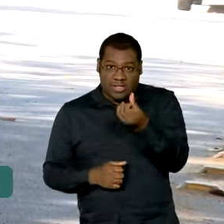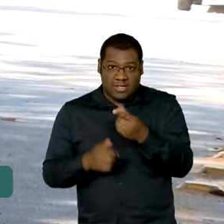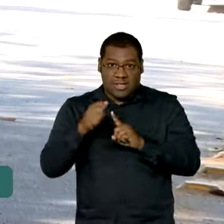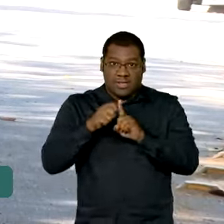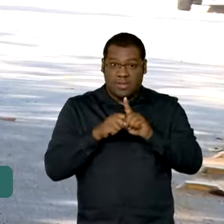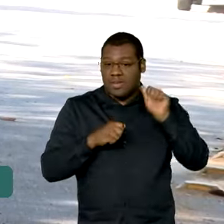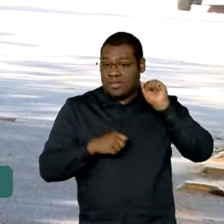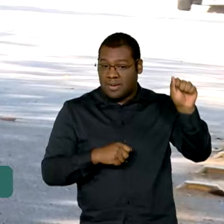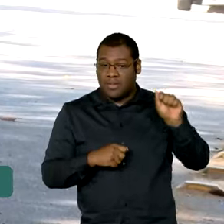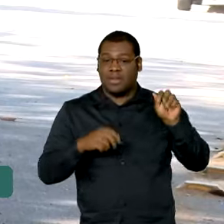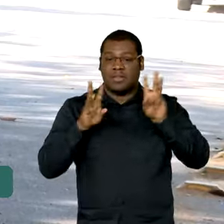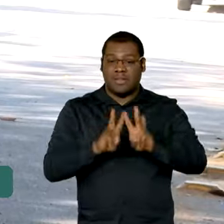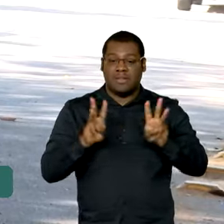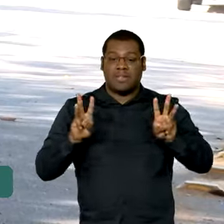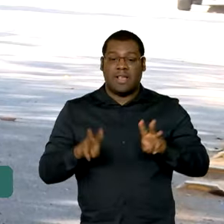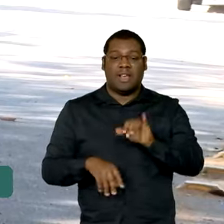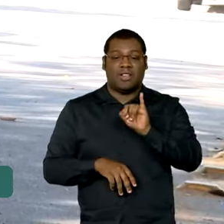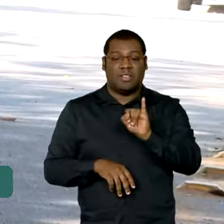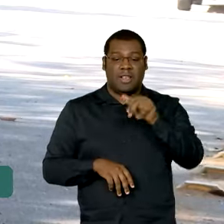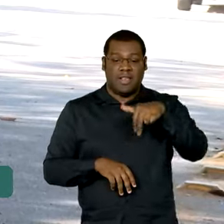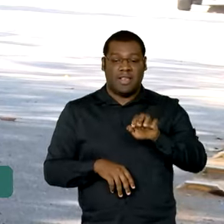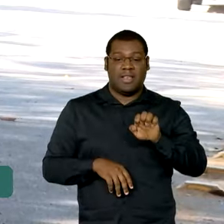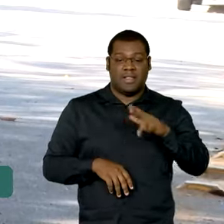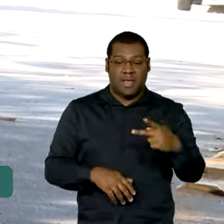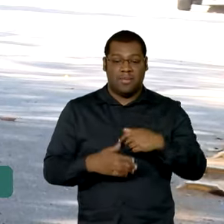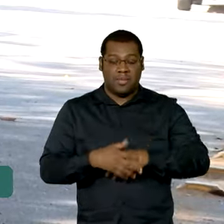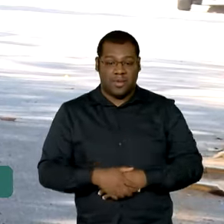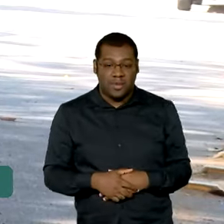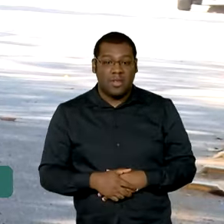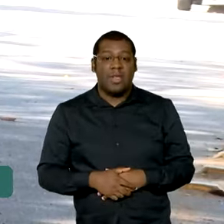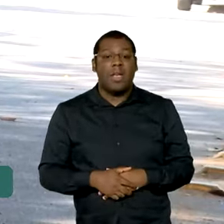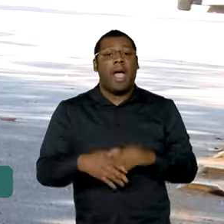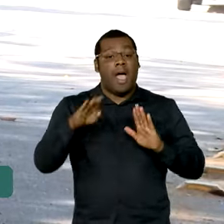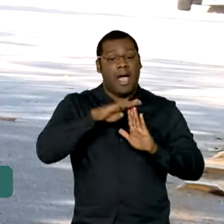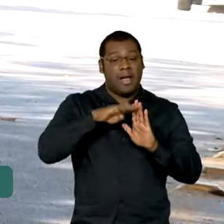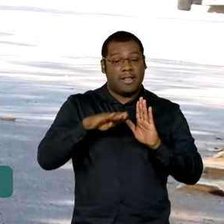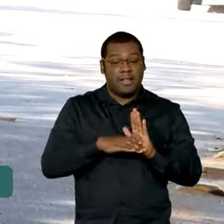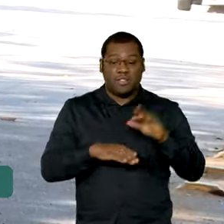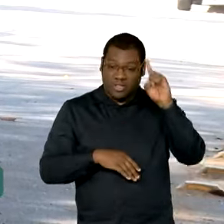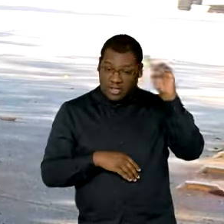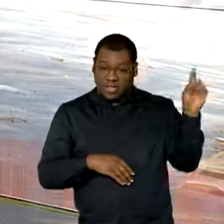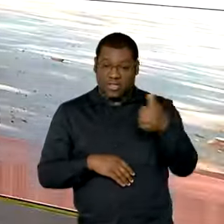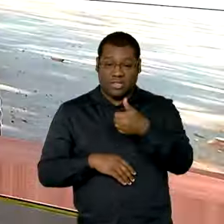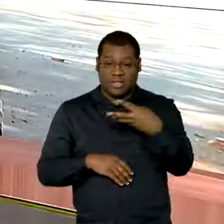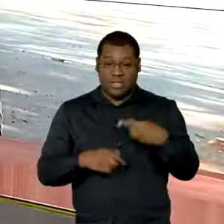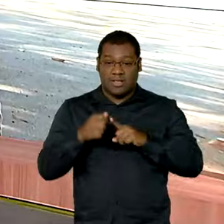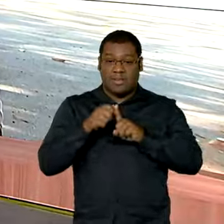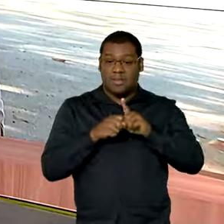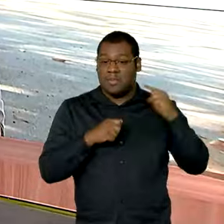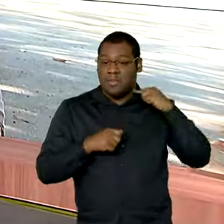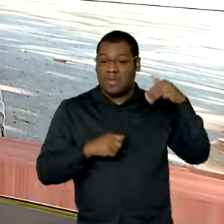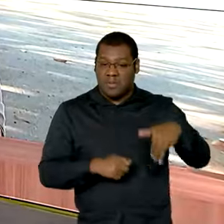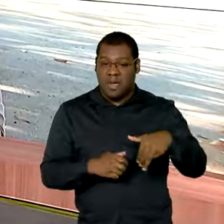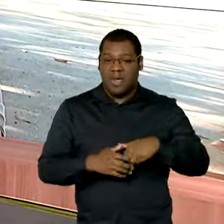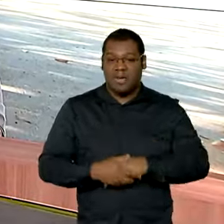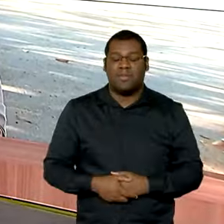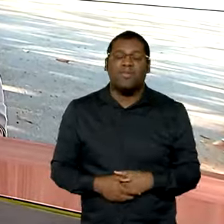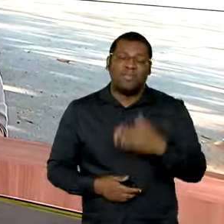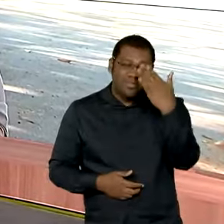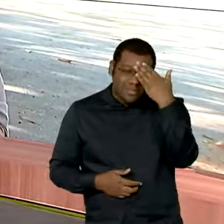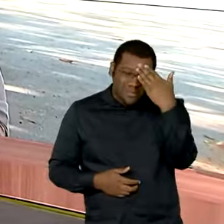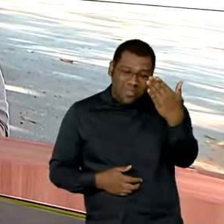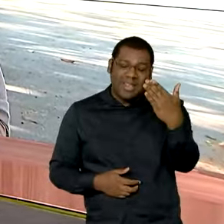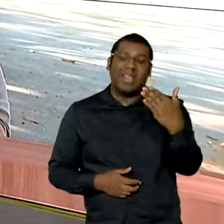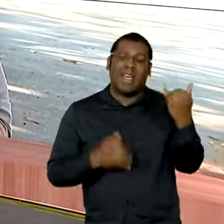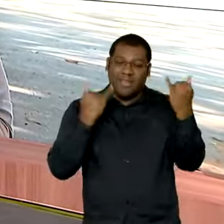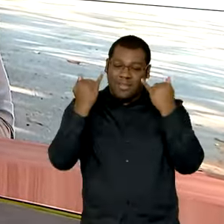fica no site do Inep. O resultado sai no dia 13 de maio. Vanessa. Ok, Dilma. Muito obrigada